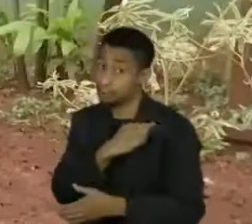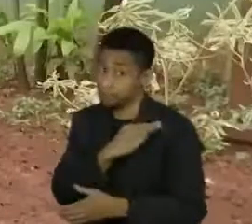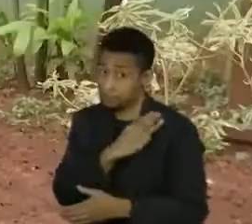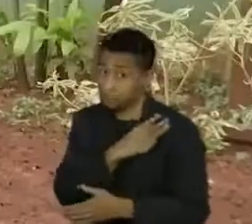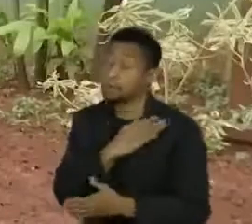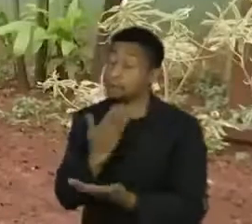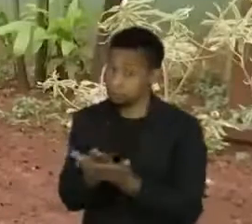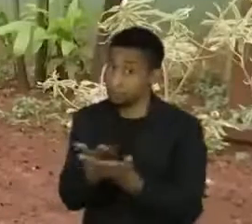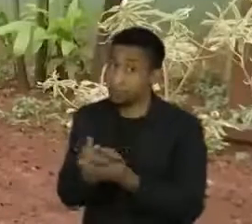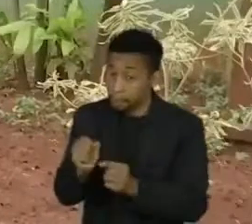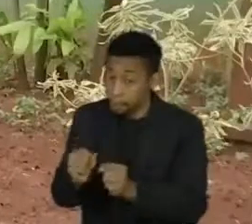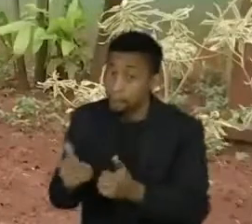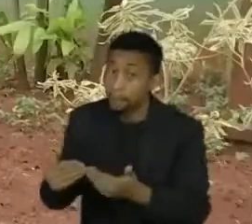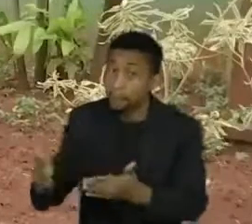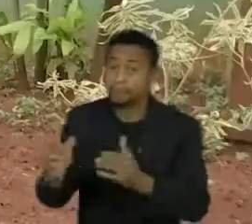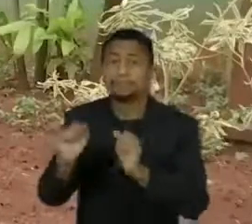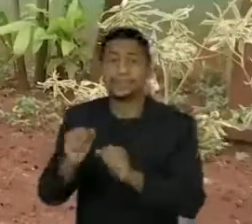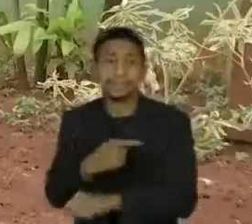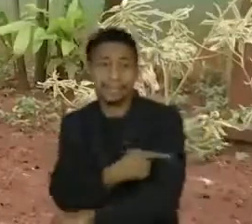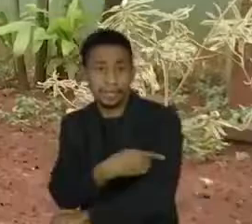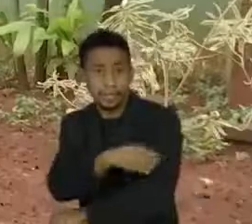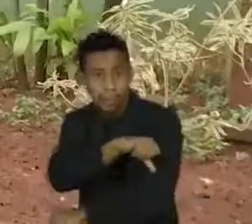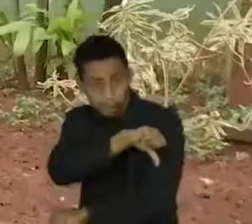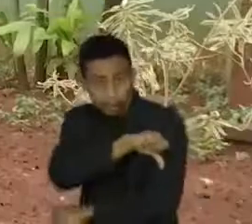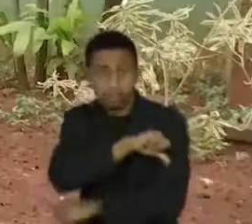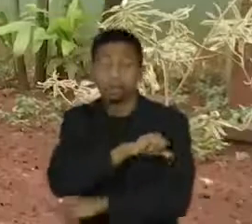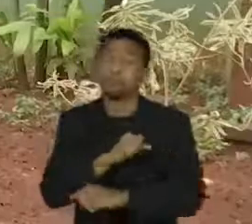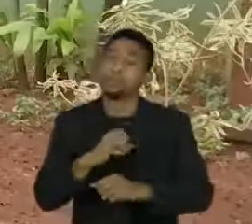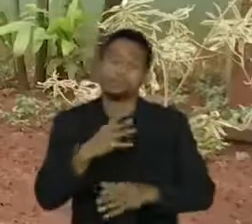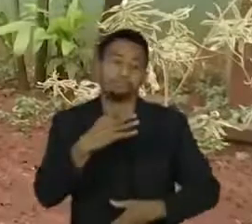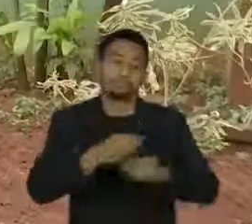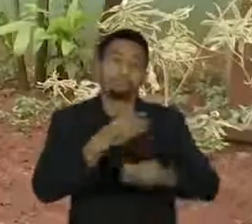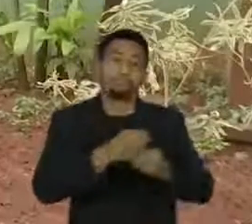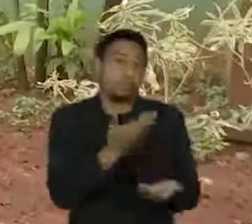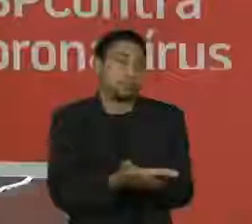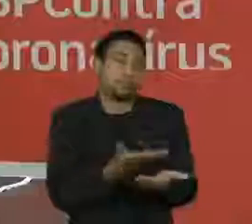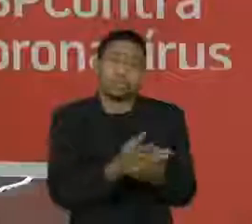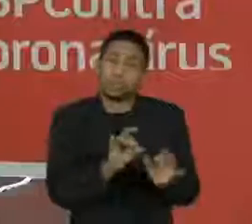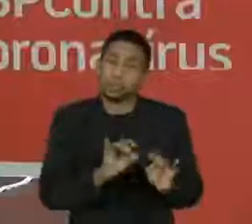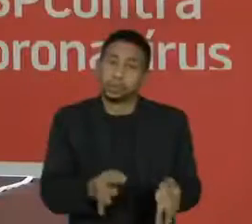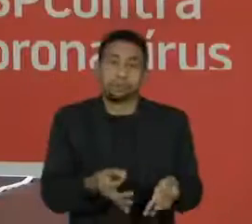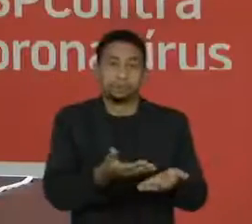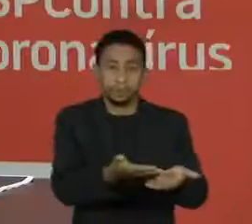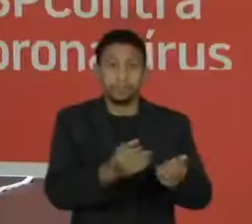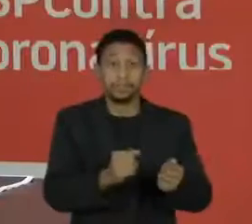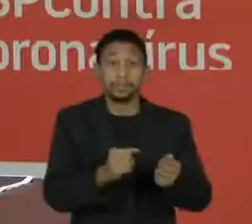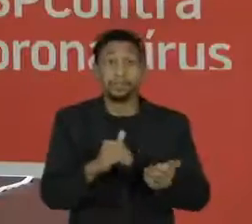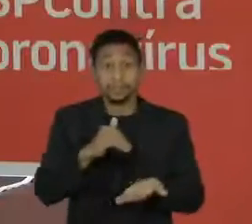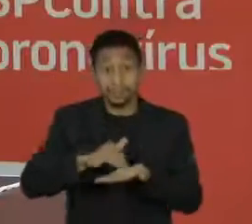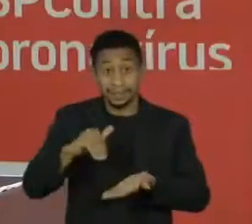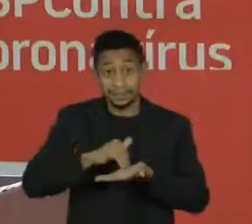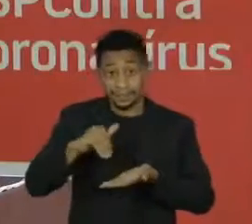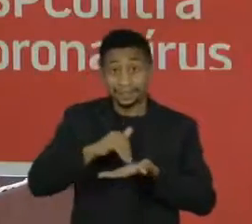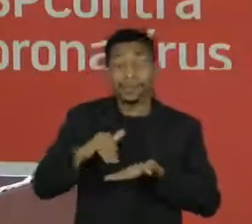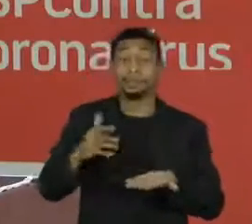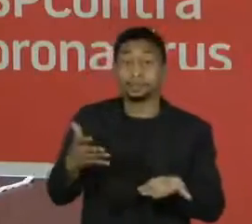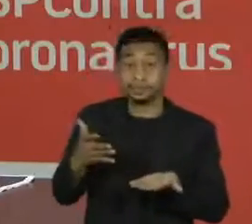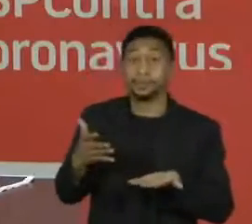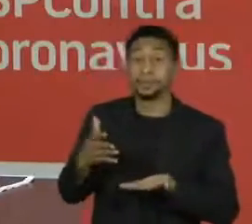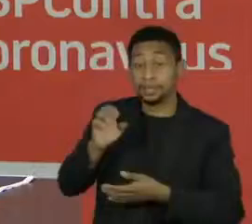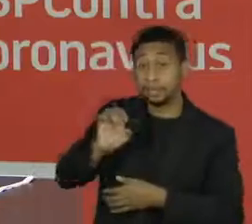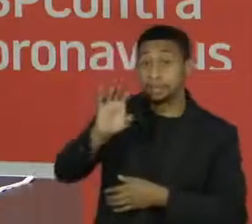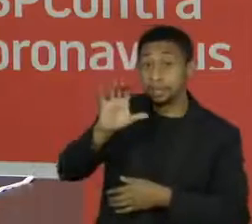fundamental, só são permitidas as atividades extracurriculares. O secretário municipal de saúde,